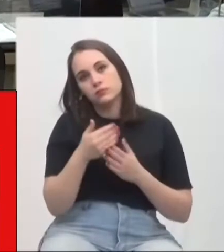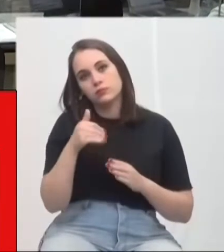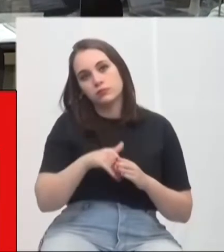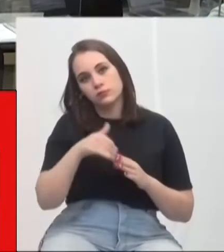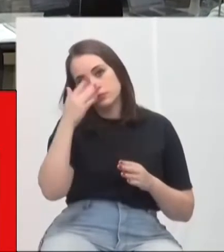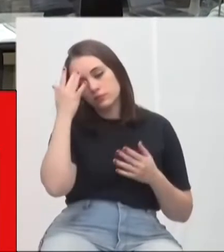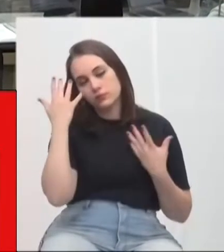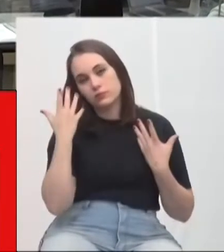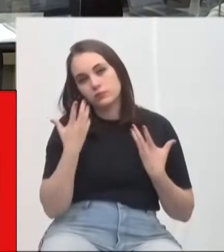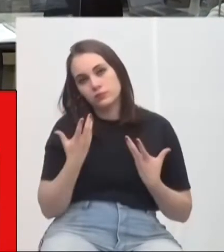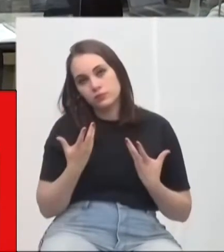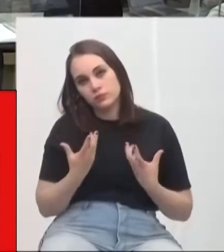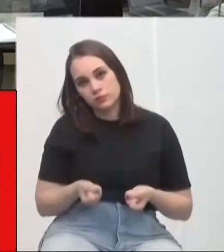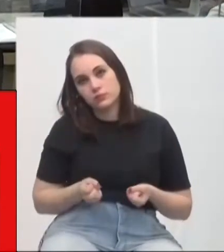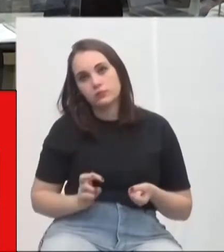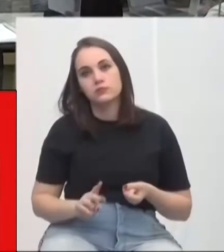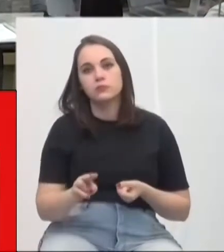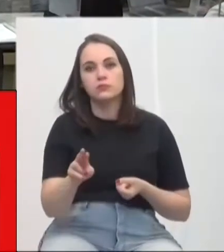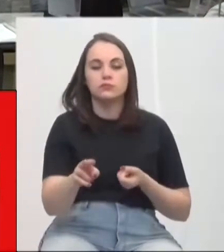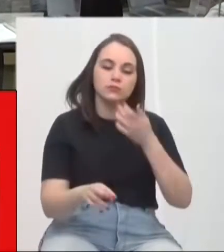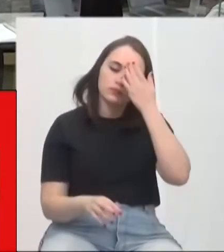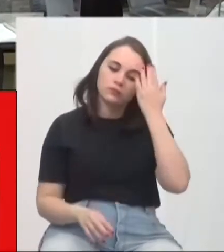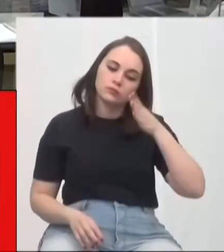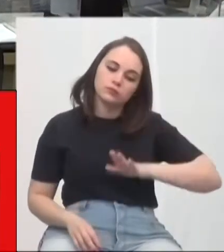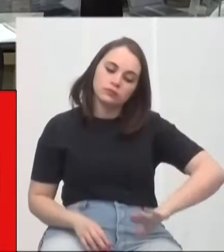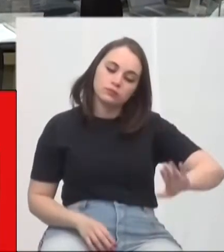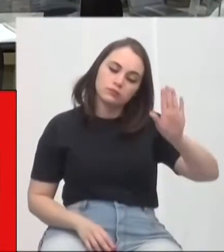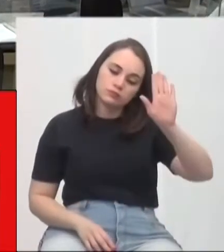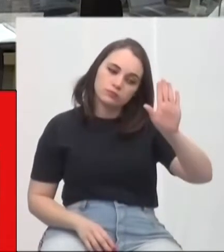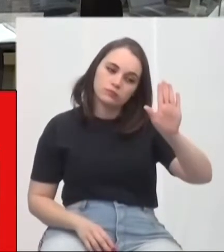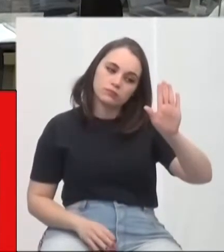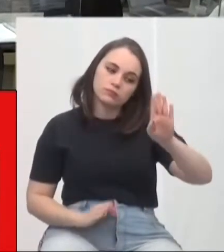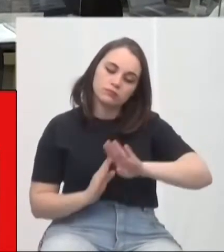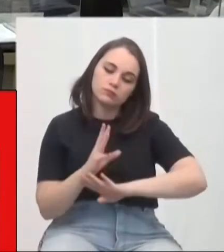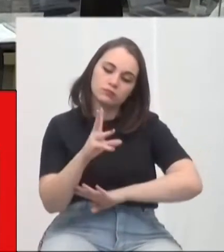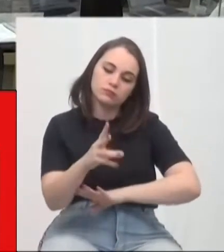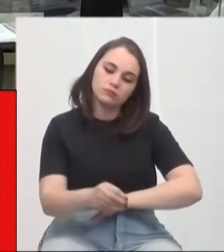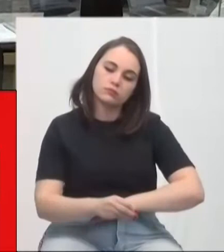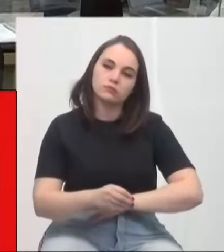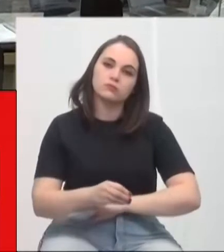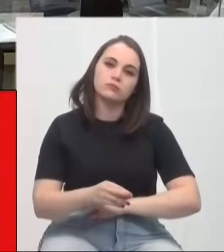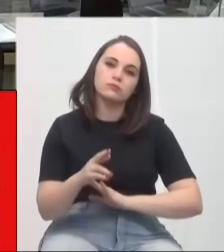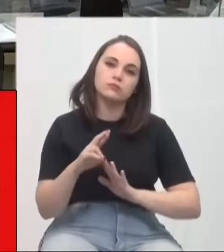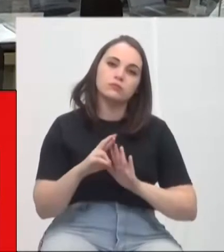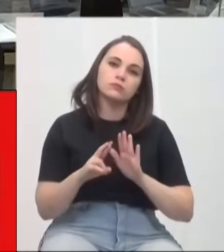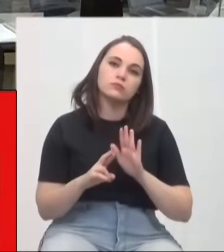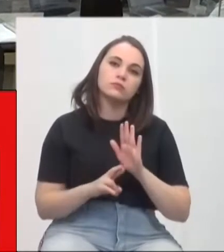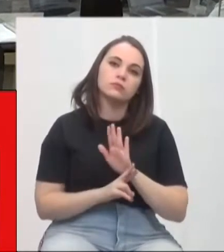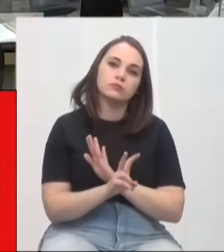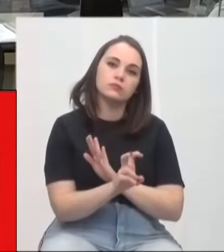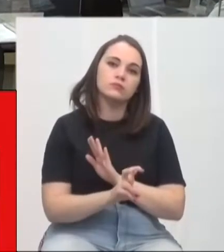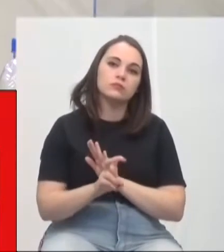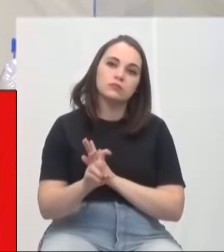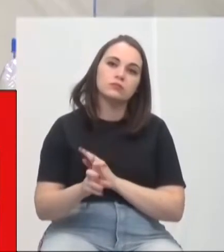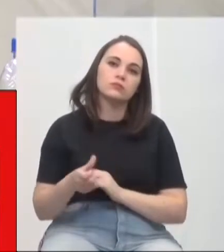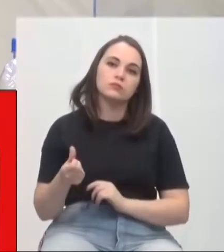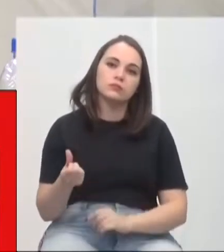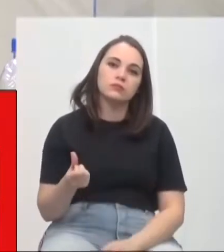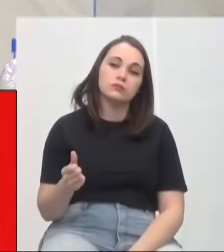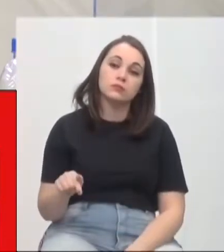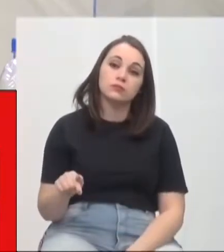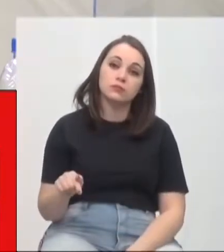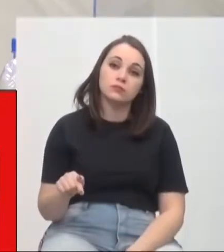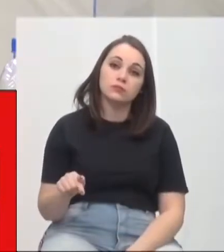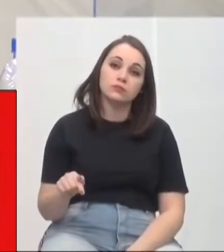está em votação. Favorável, se permaneça como estão, contrários se manifestem. Aprovado por unanimidade. Requerimento 557,